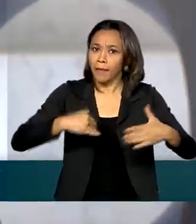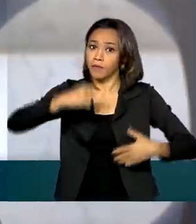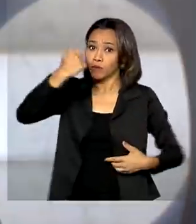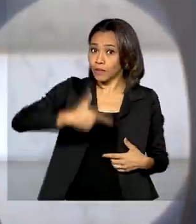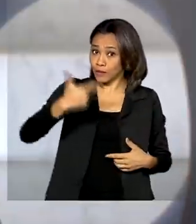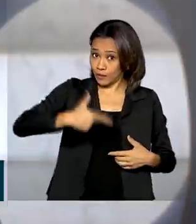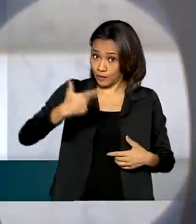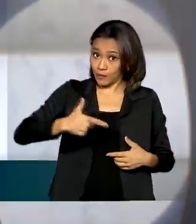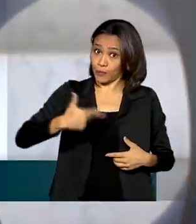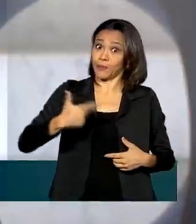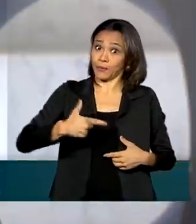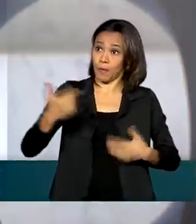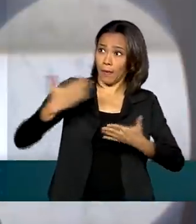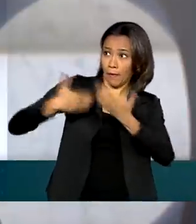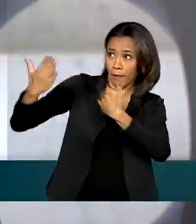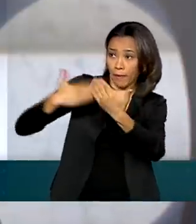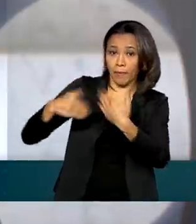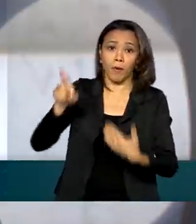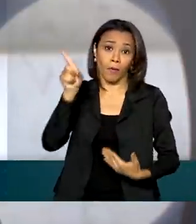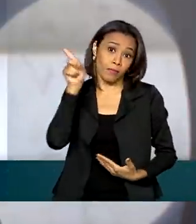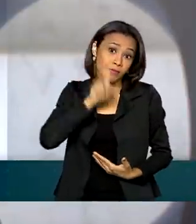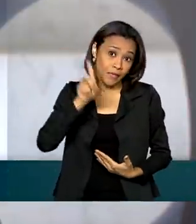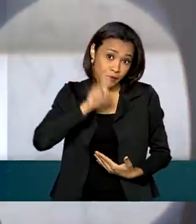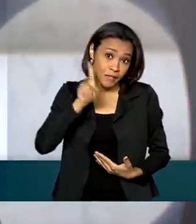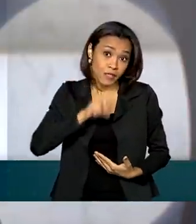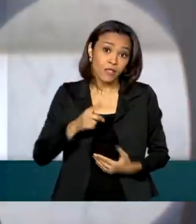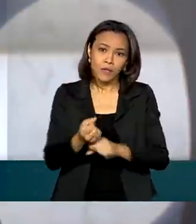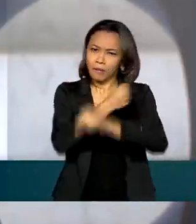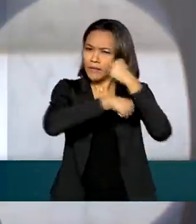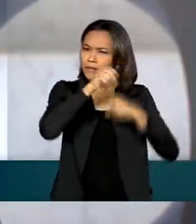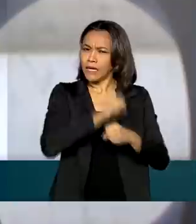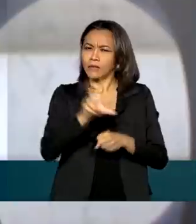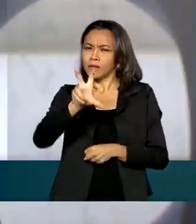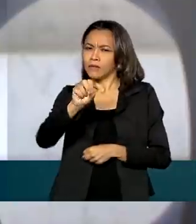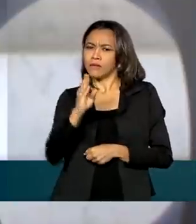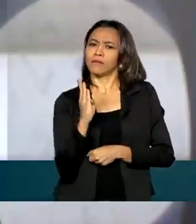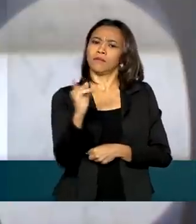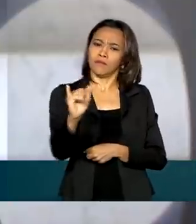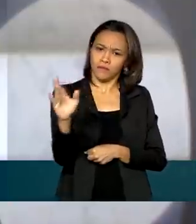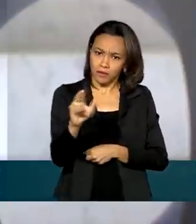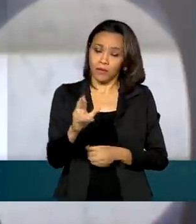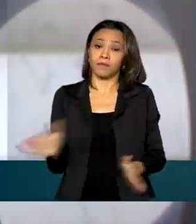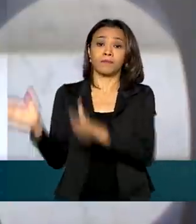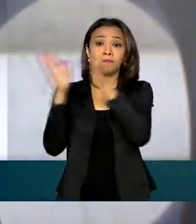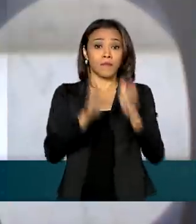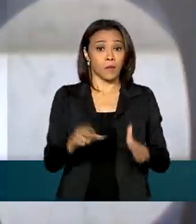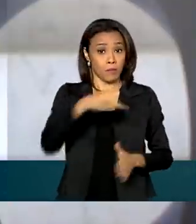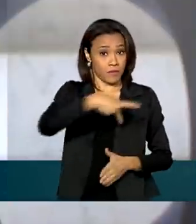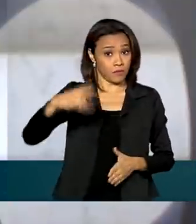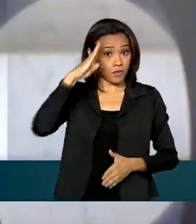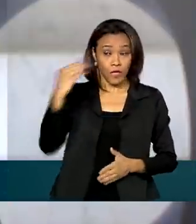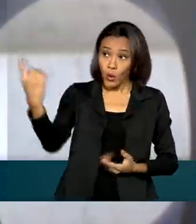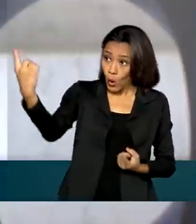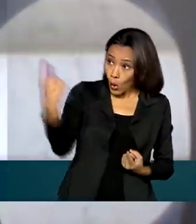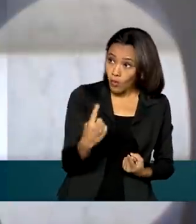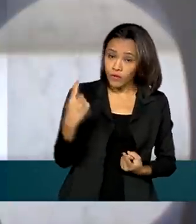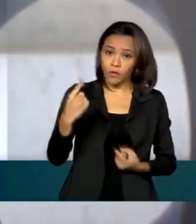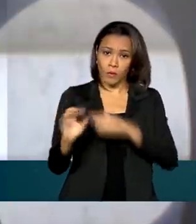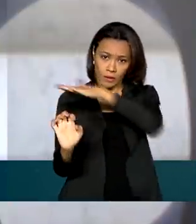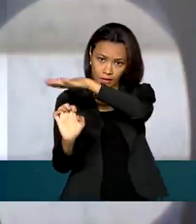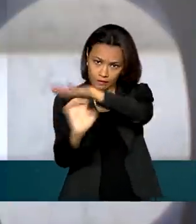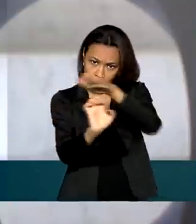comercial. Só em 2019, foram quase 50 bilhões em negócios. Bolsonaro convidou investidores para conhecer as